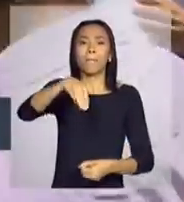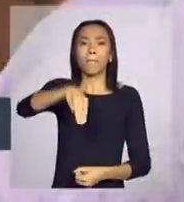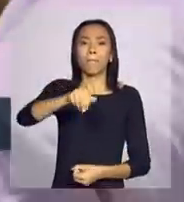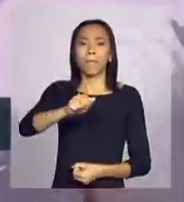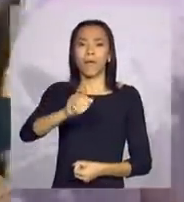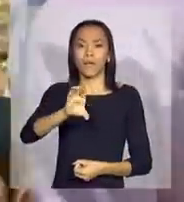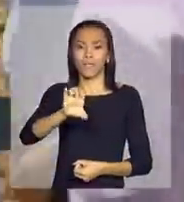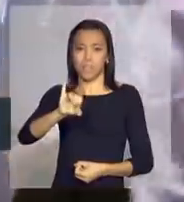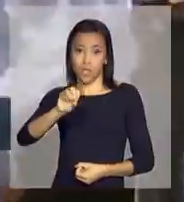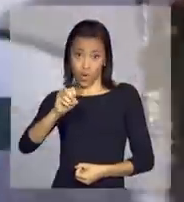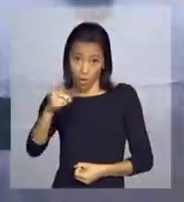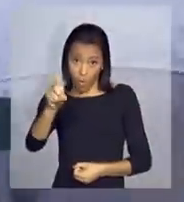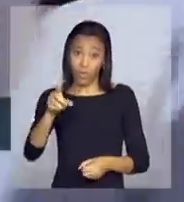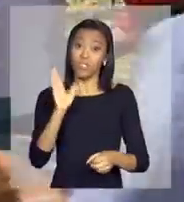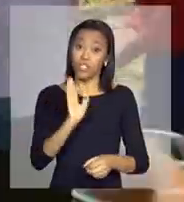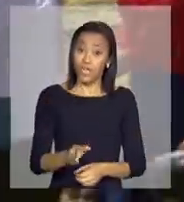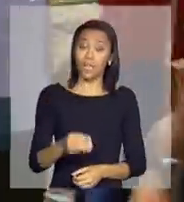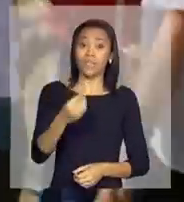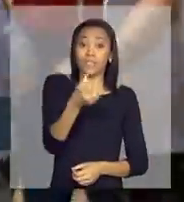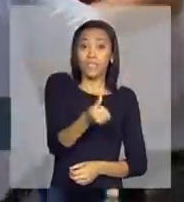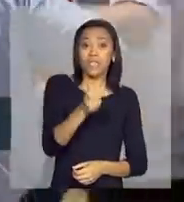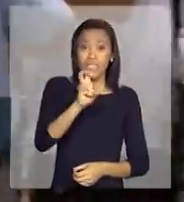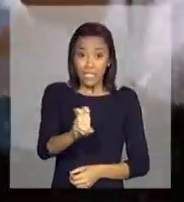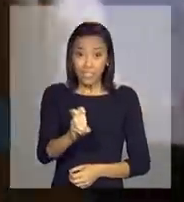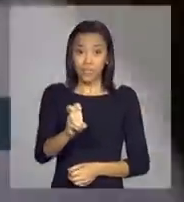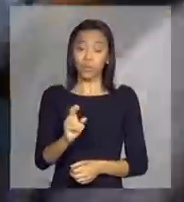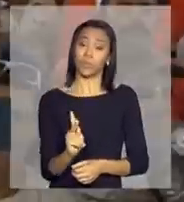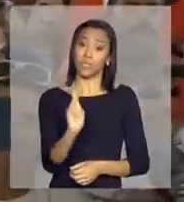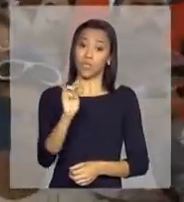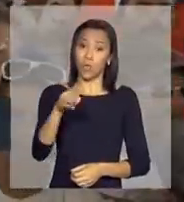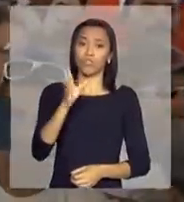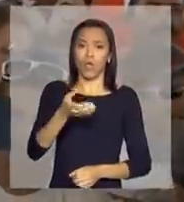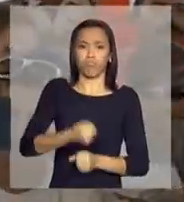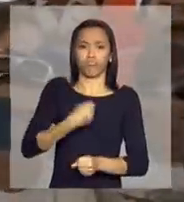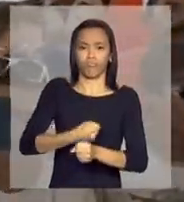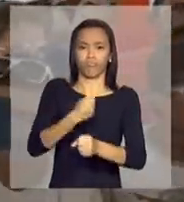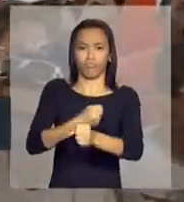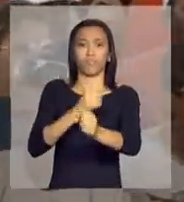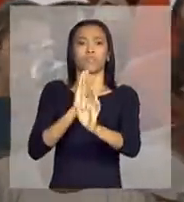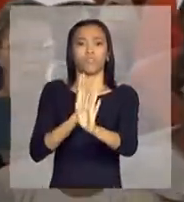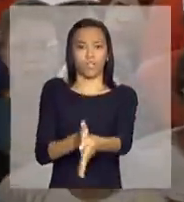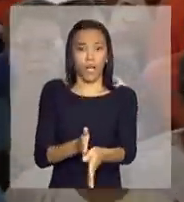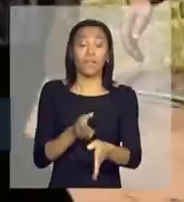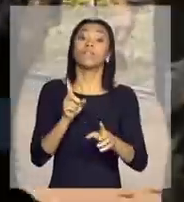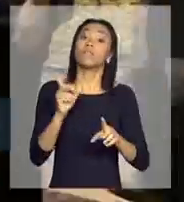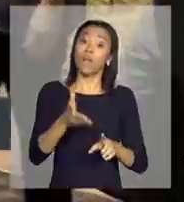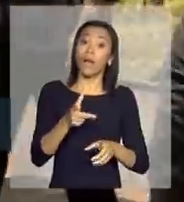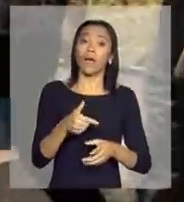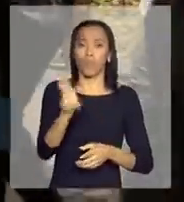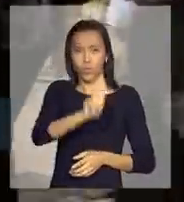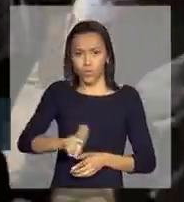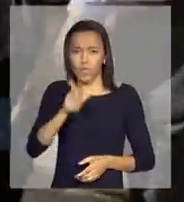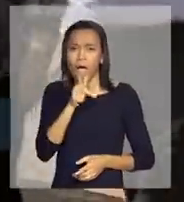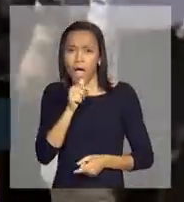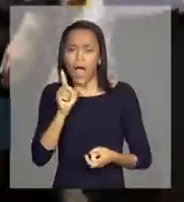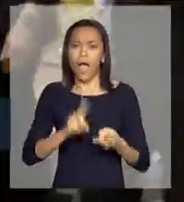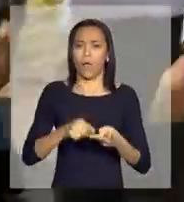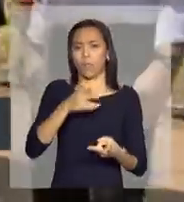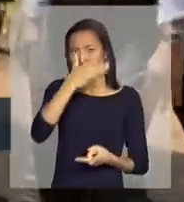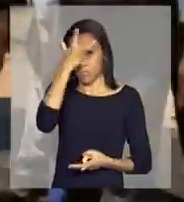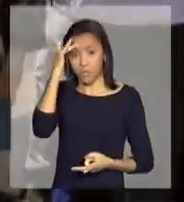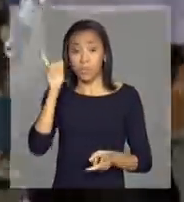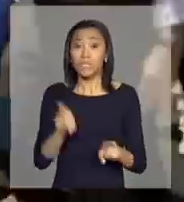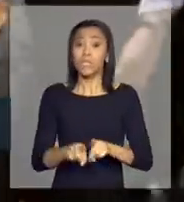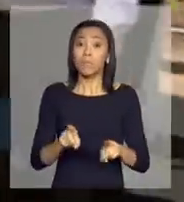primeiros 65 quilômetros construídos. Já disponibiliza água para consumo humano, animal e atividade